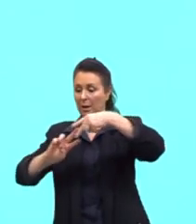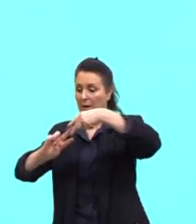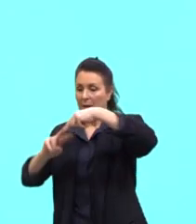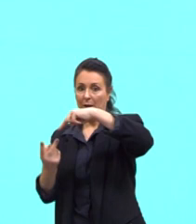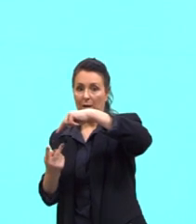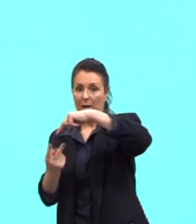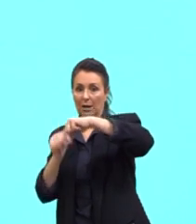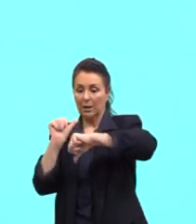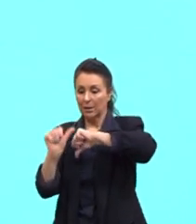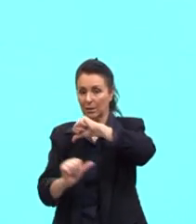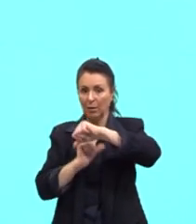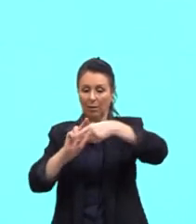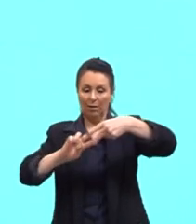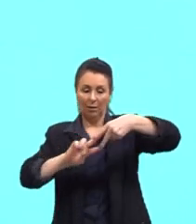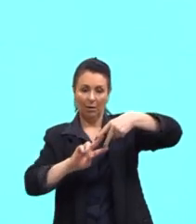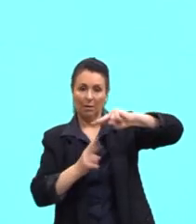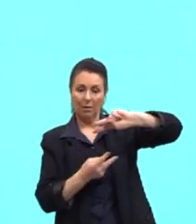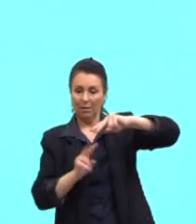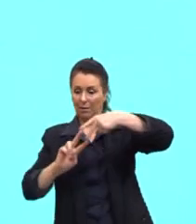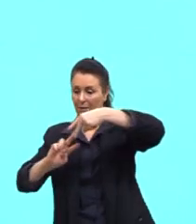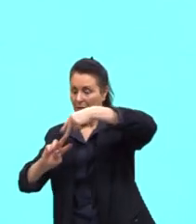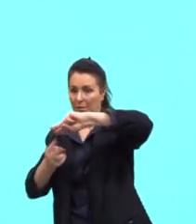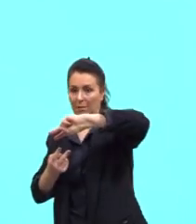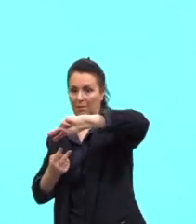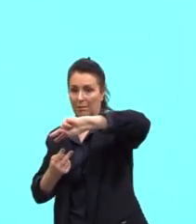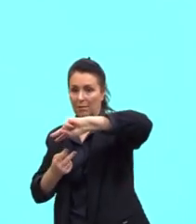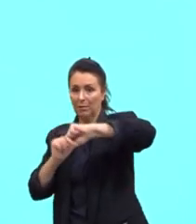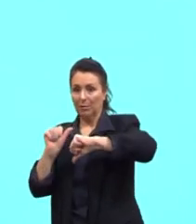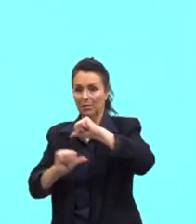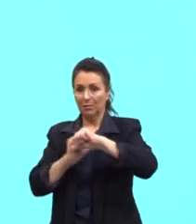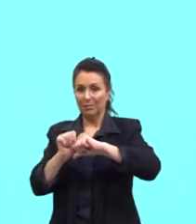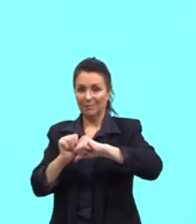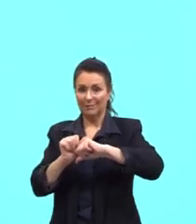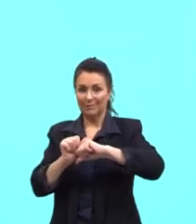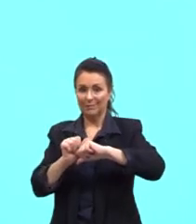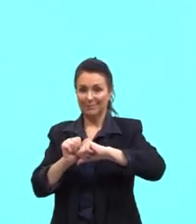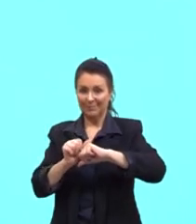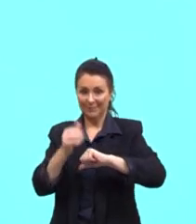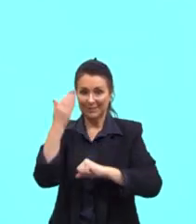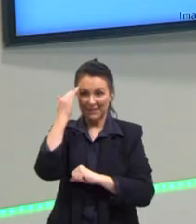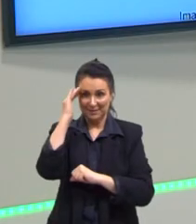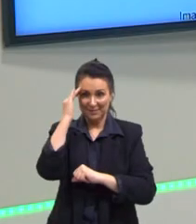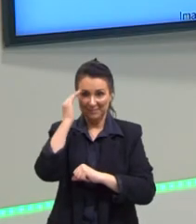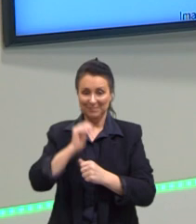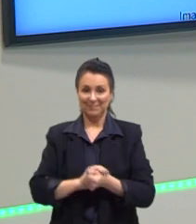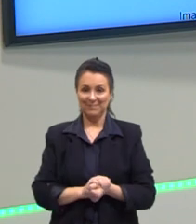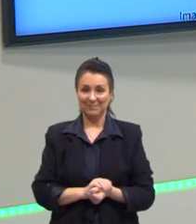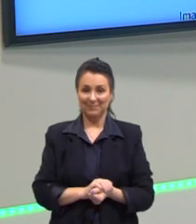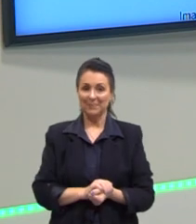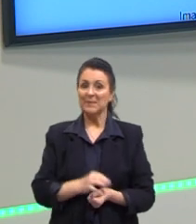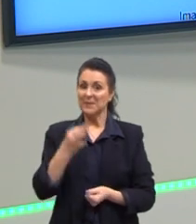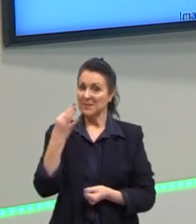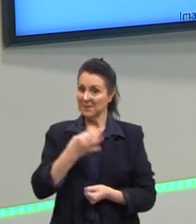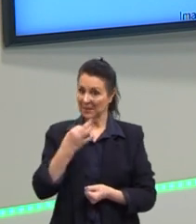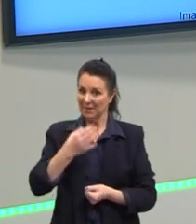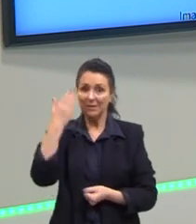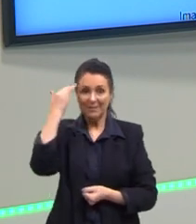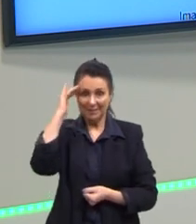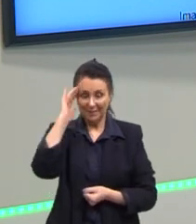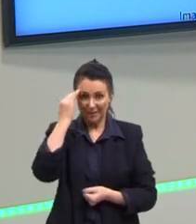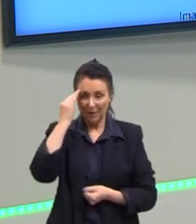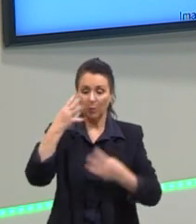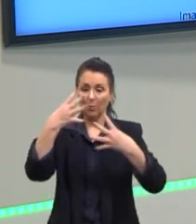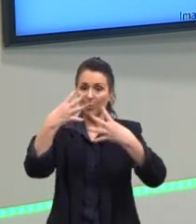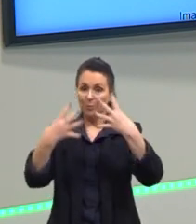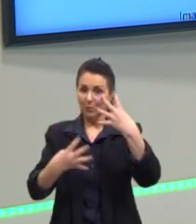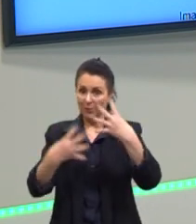trocado, ocorre uma troca, uma translocação. Beleza, pessoal? Certinho essa parte de mutação?